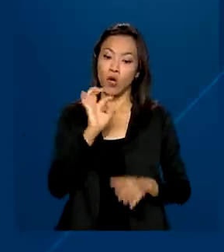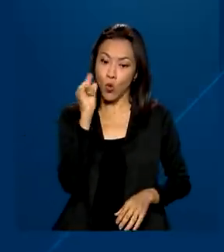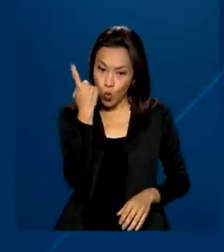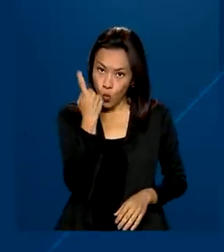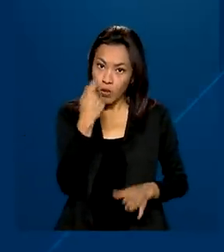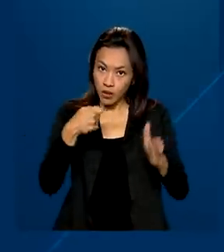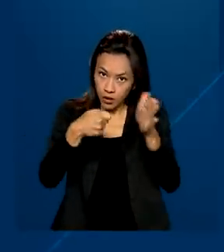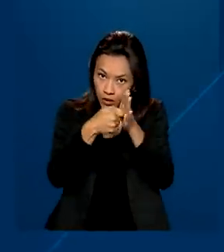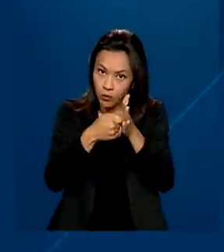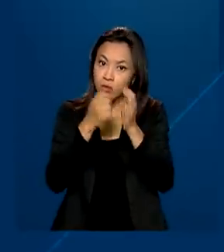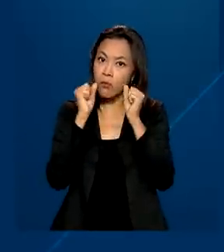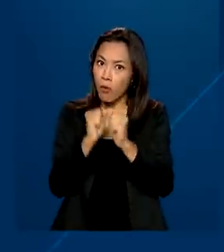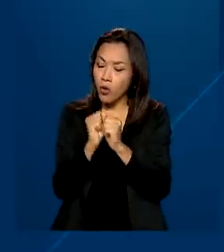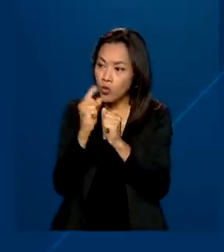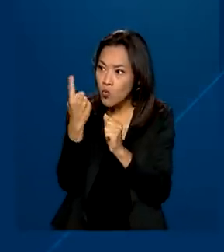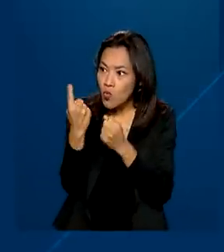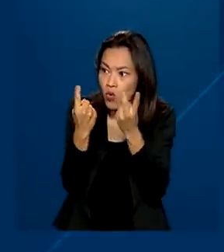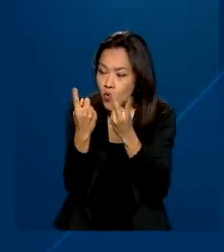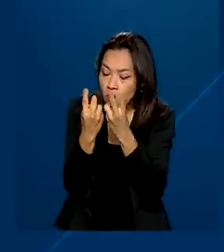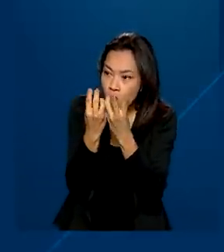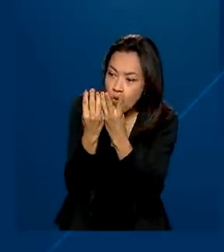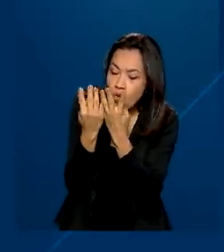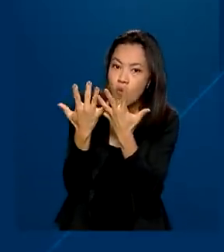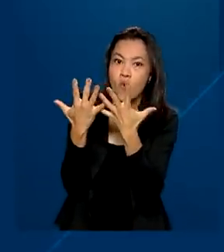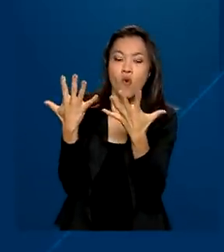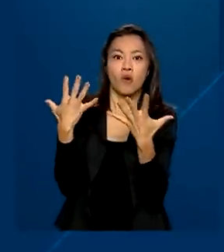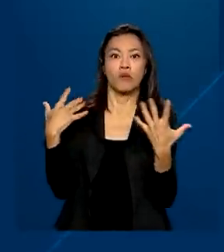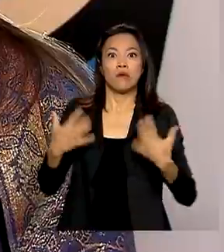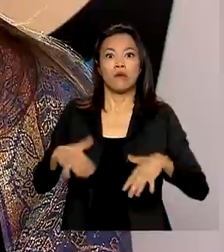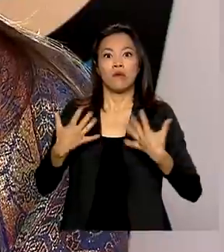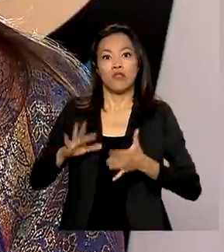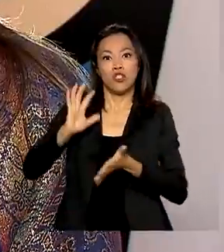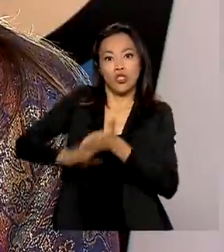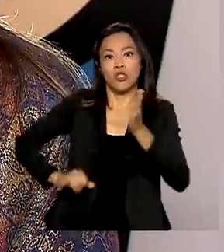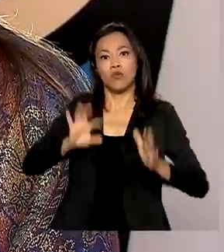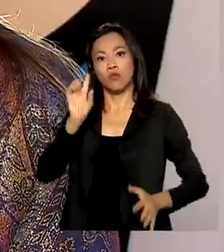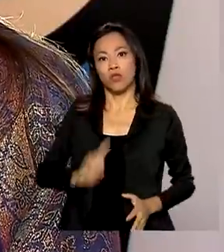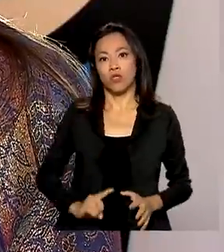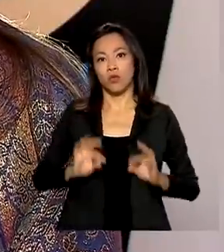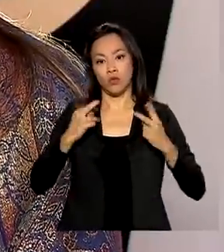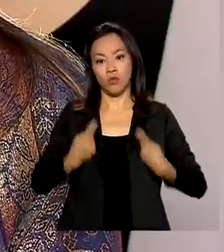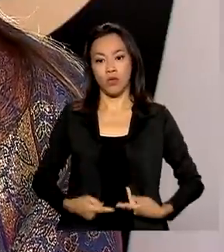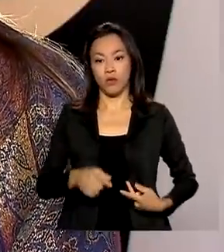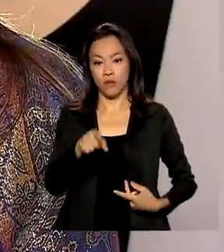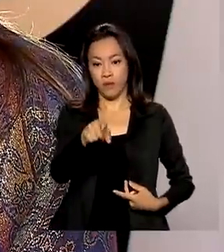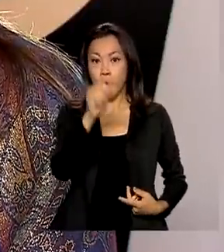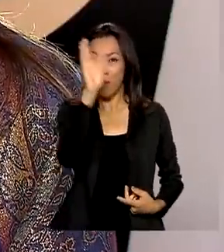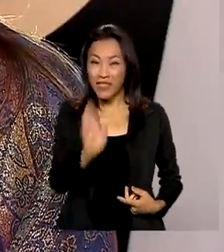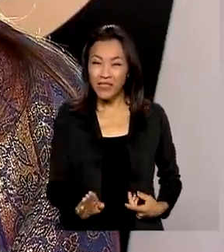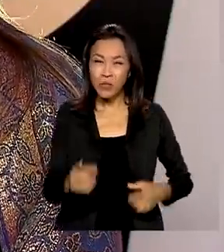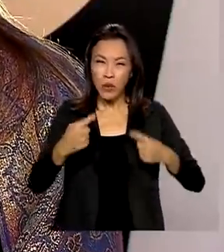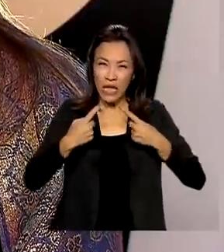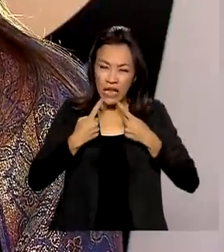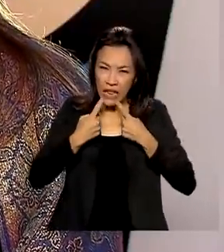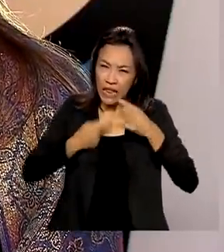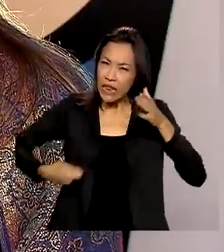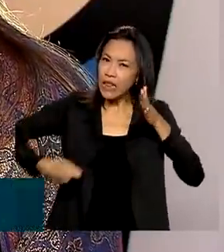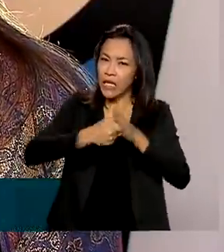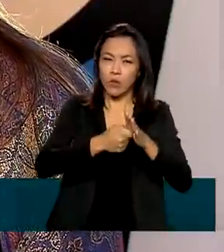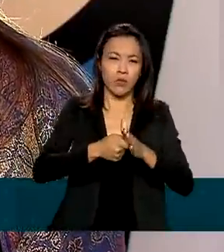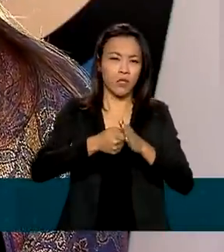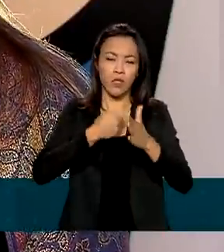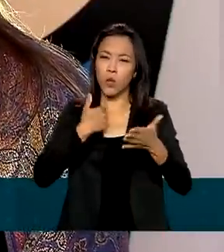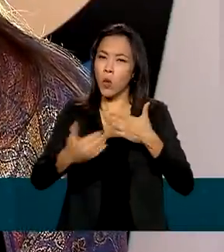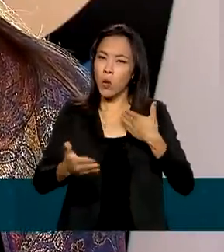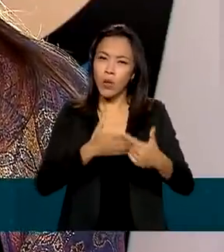contar uma ou mais violações de direitos humanos. Brasil, denuncie toda forma de discriminação